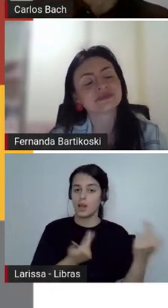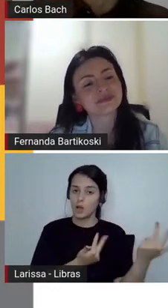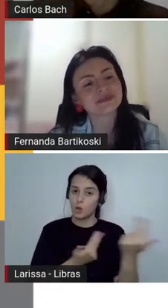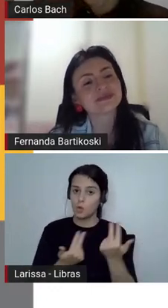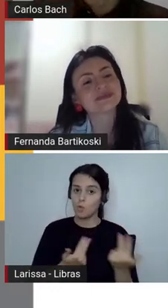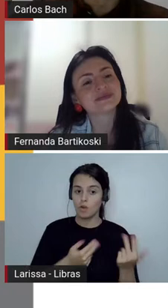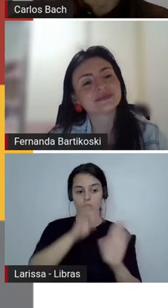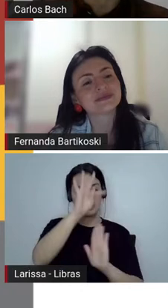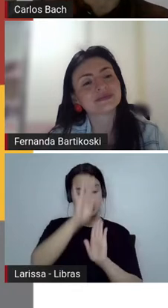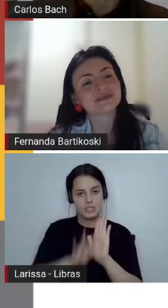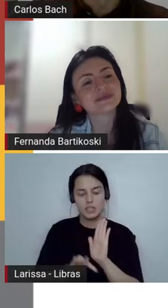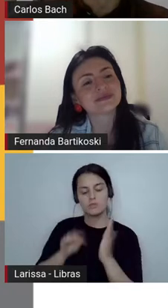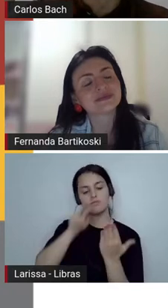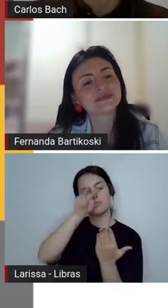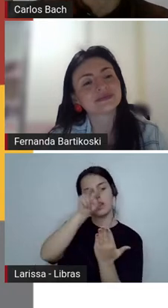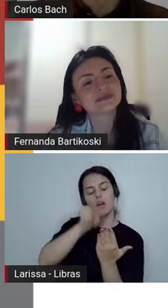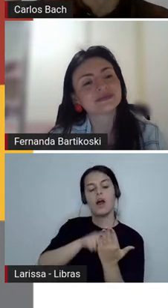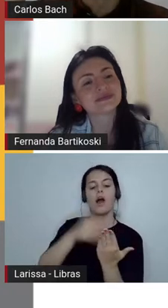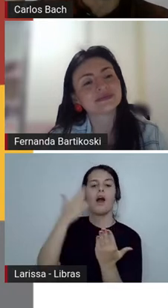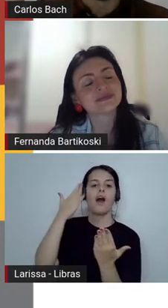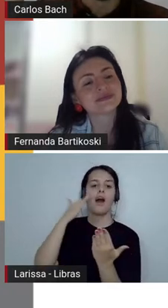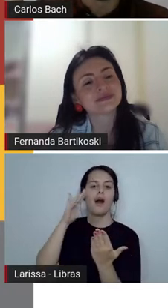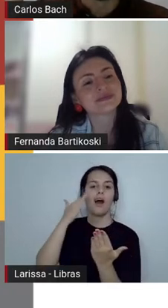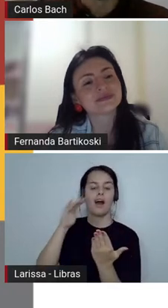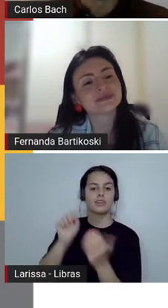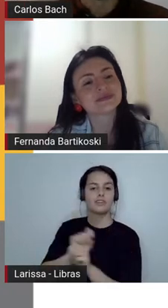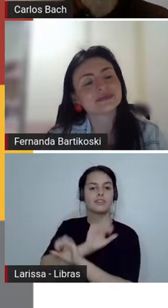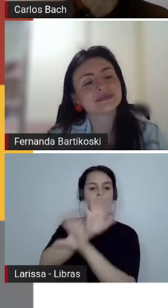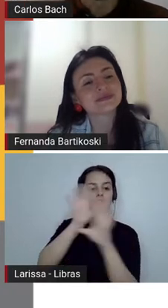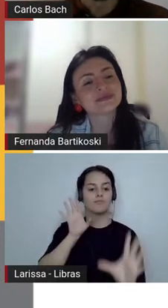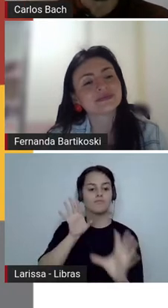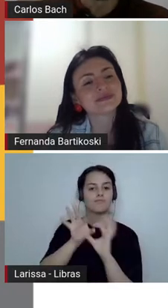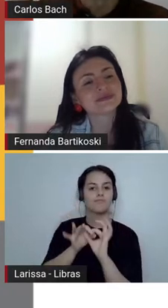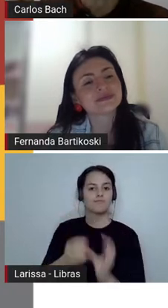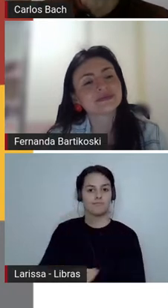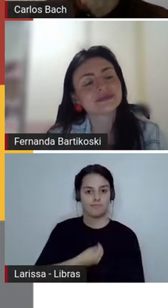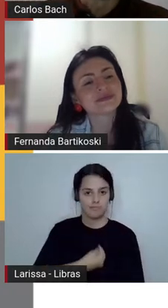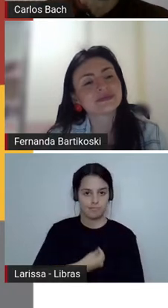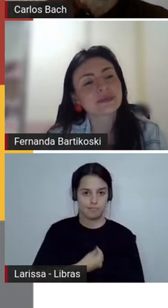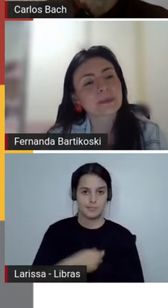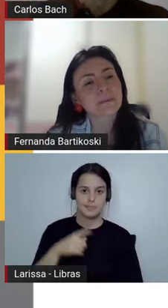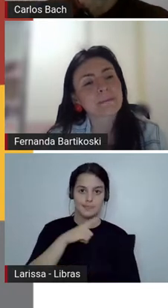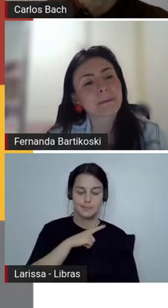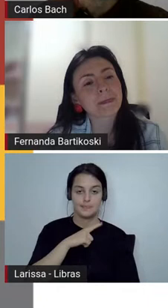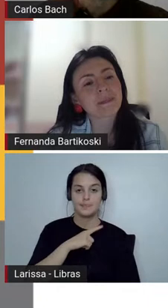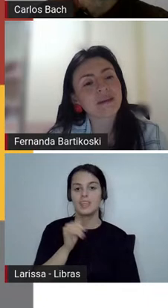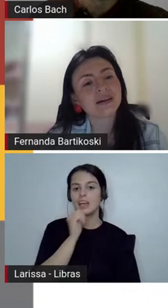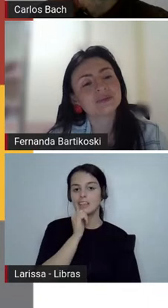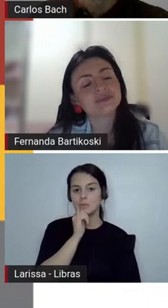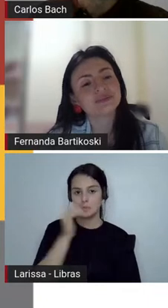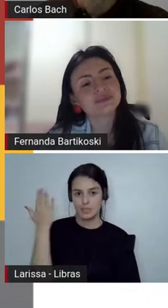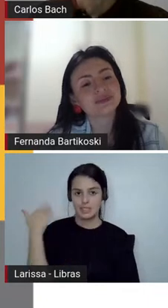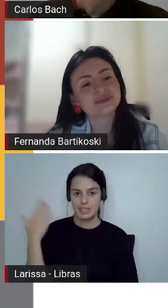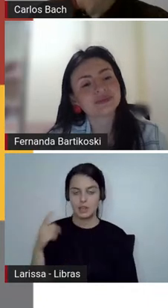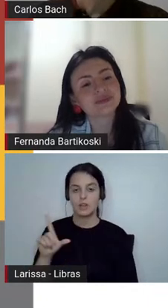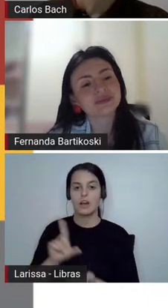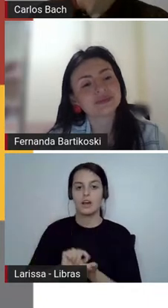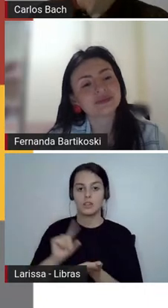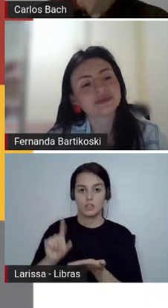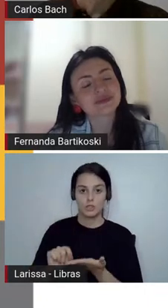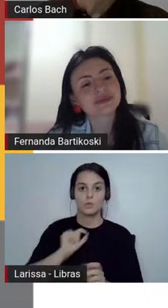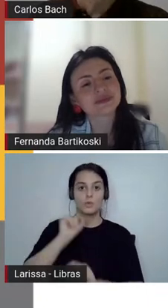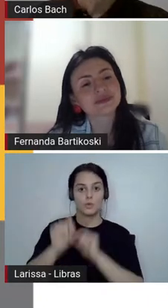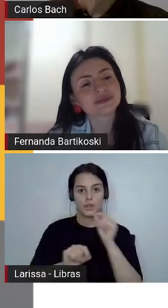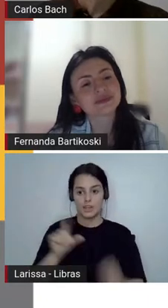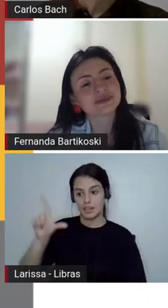Isso, eu escrevi um texto há tempo atrás, um artigo que dizia justamente isso. A literatura é a